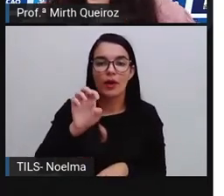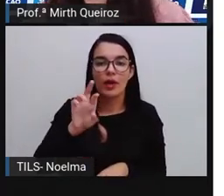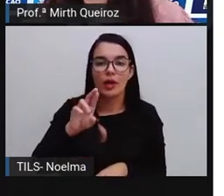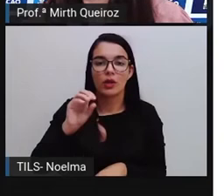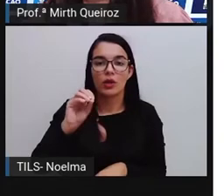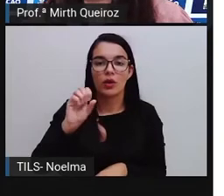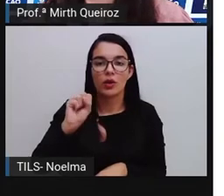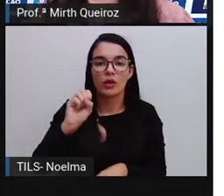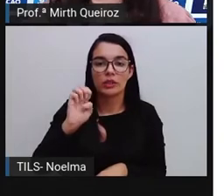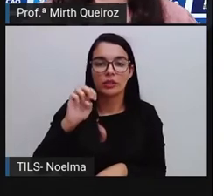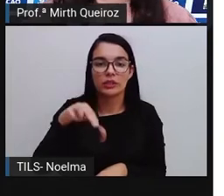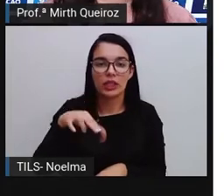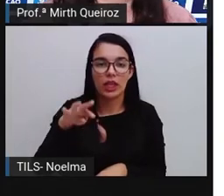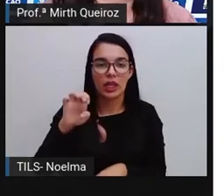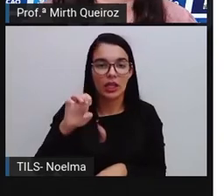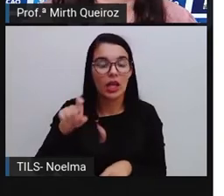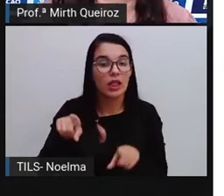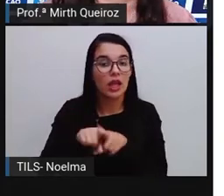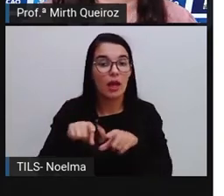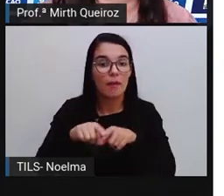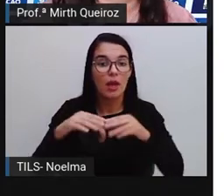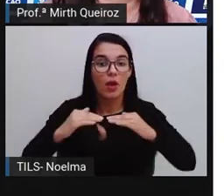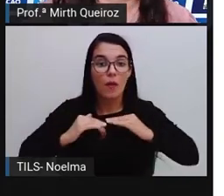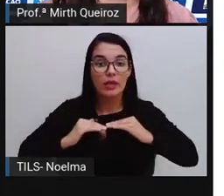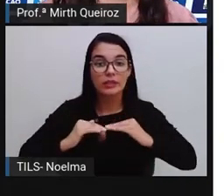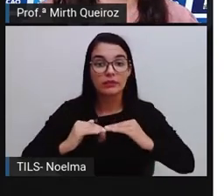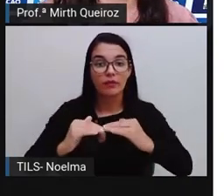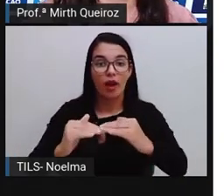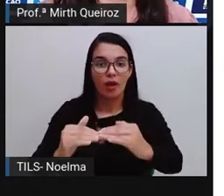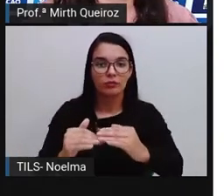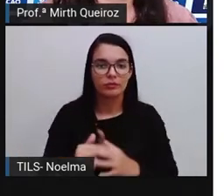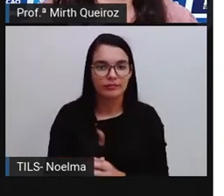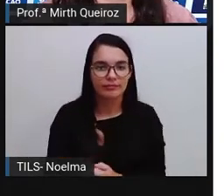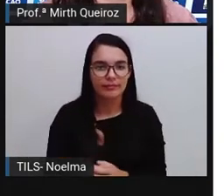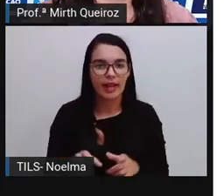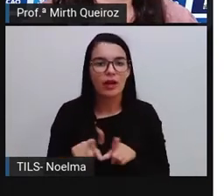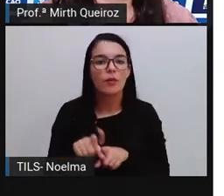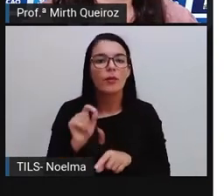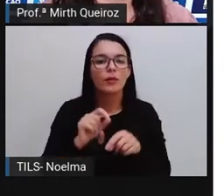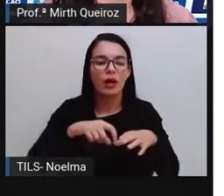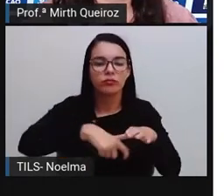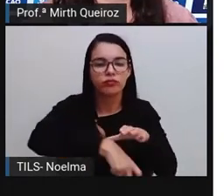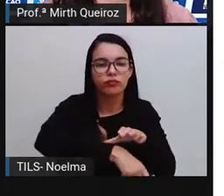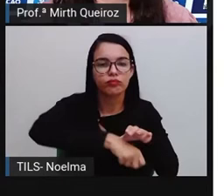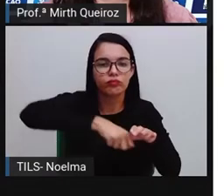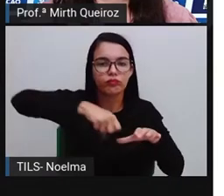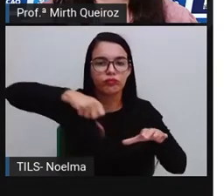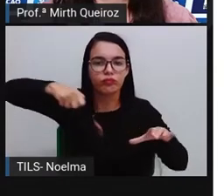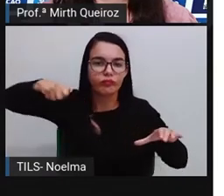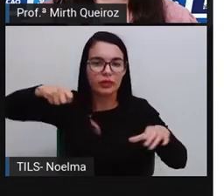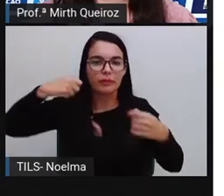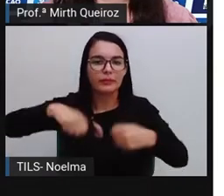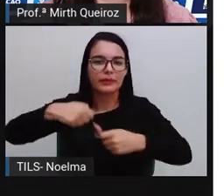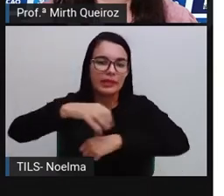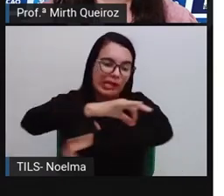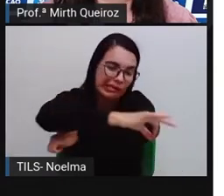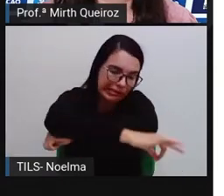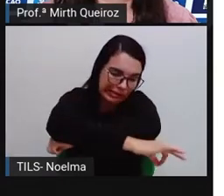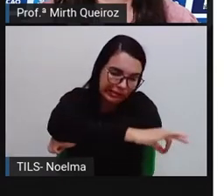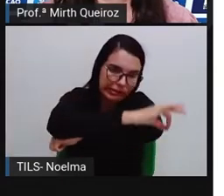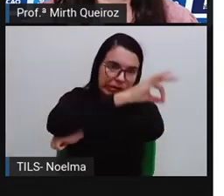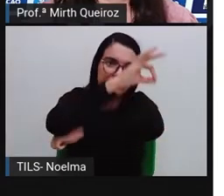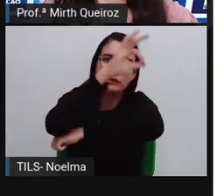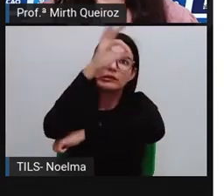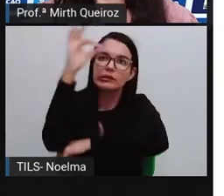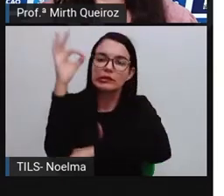plástico, o asfalto também é feito a partir do petróleo. Sua extração vai necessitar da realização de perfurações nas bacias sedimentares,